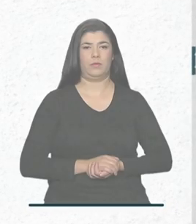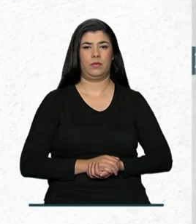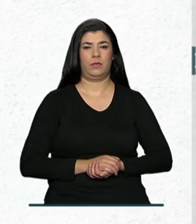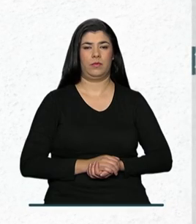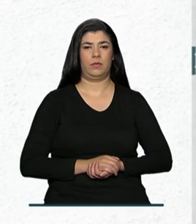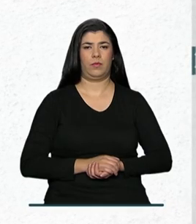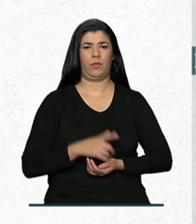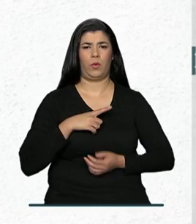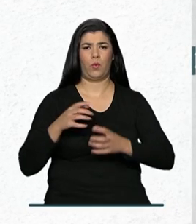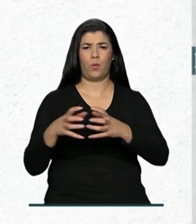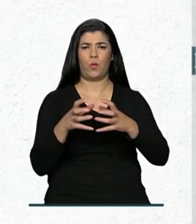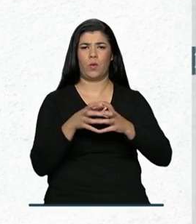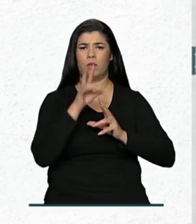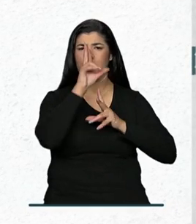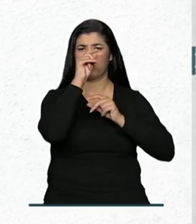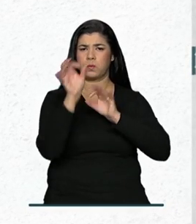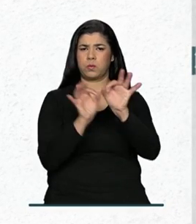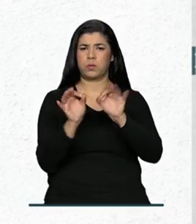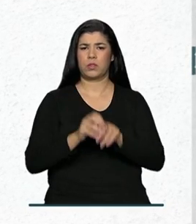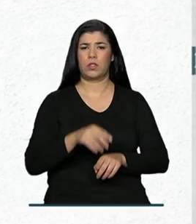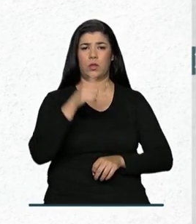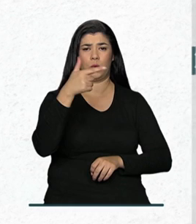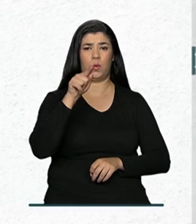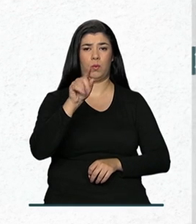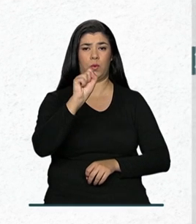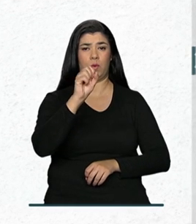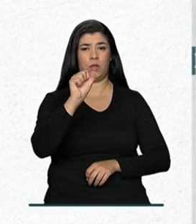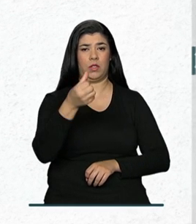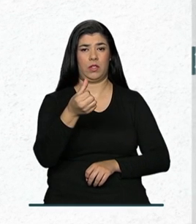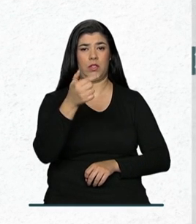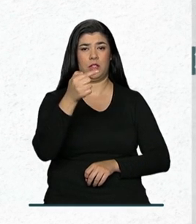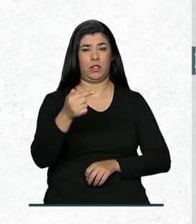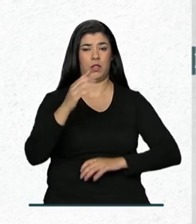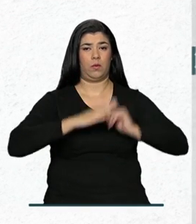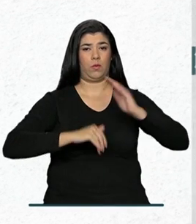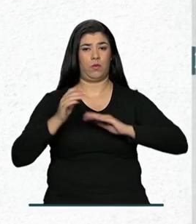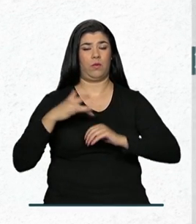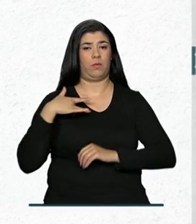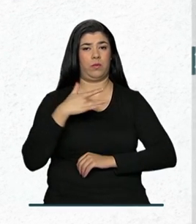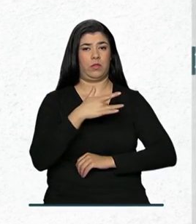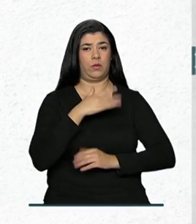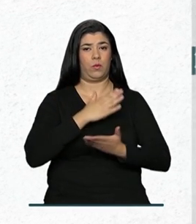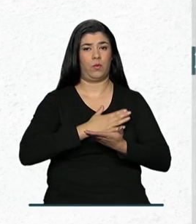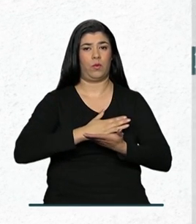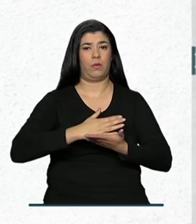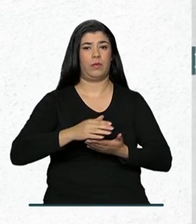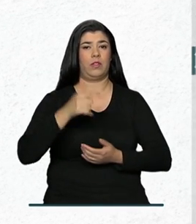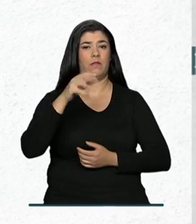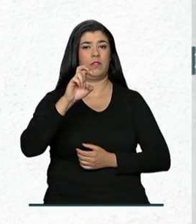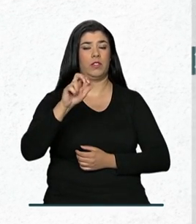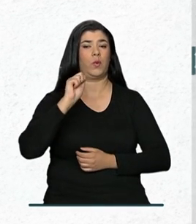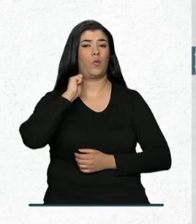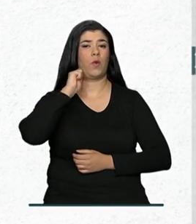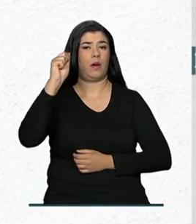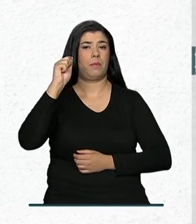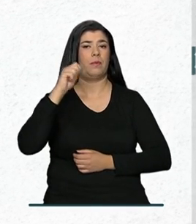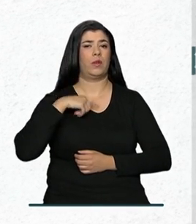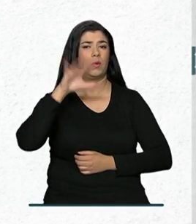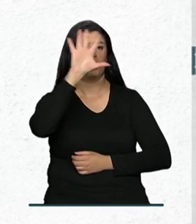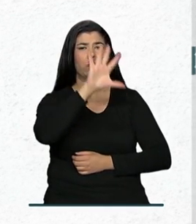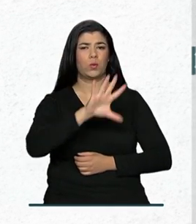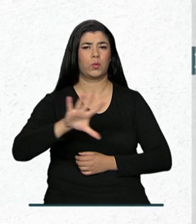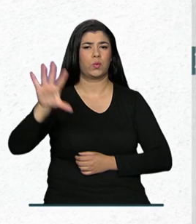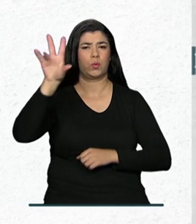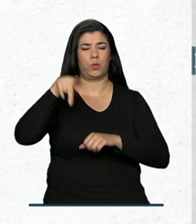Uma força-tarefa envolvendo 2.867 profissionais, iniciada em 25 de abril, em todas